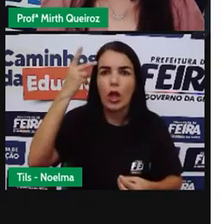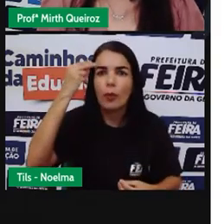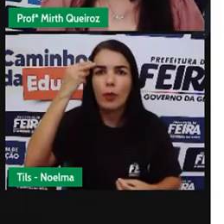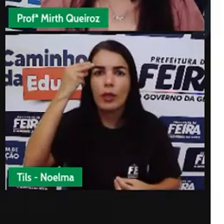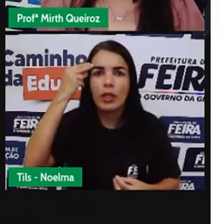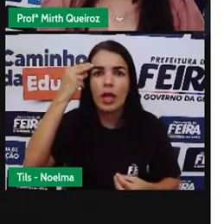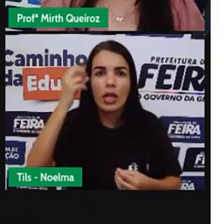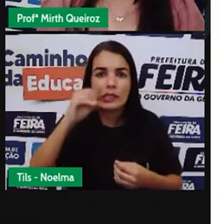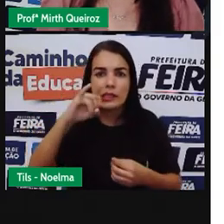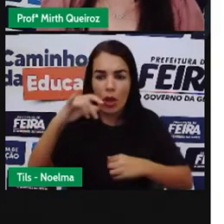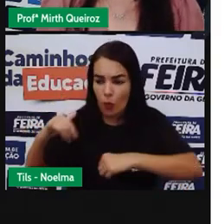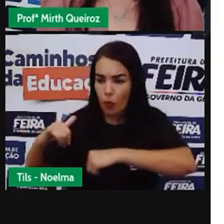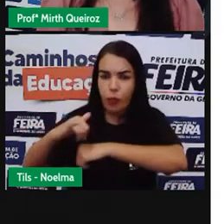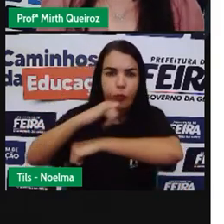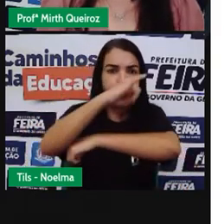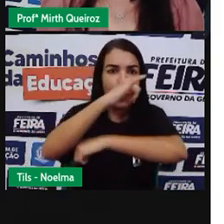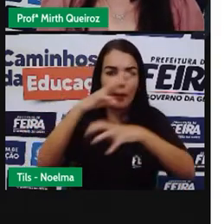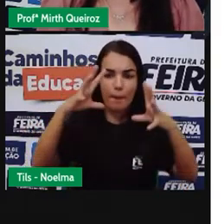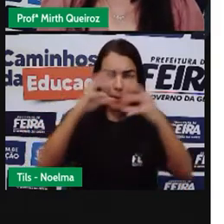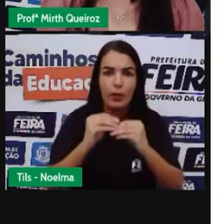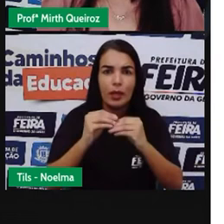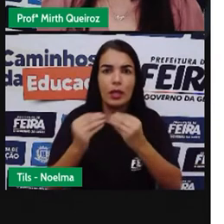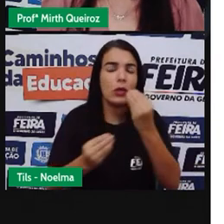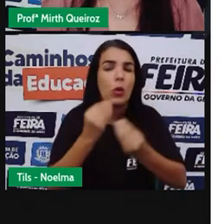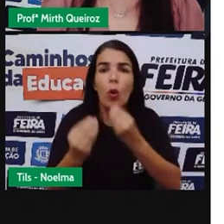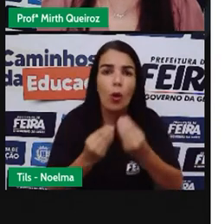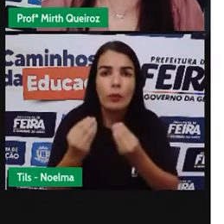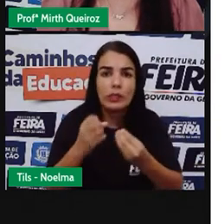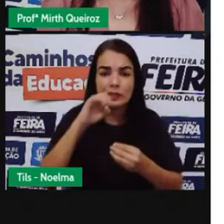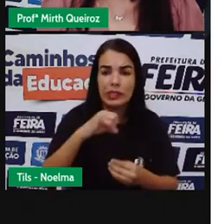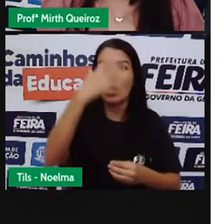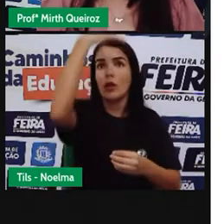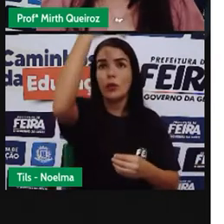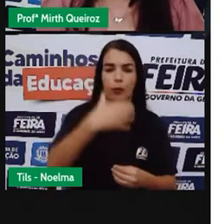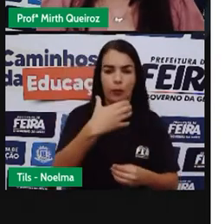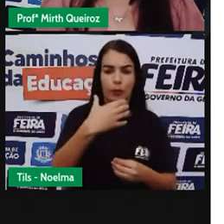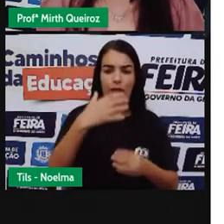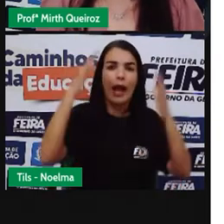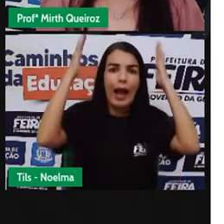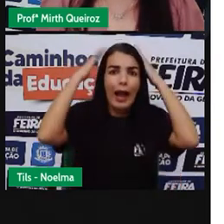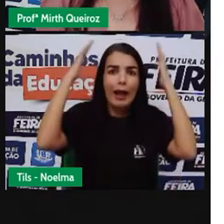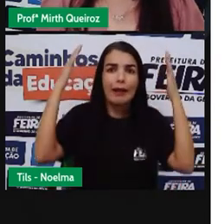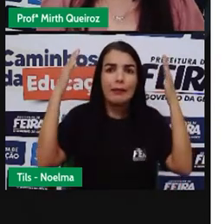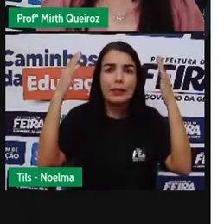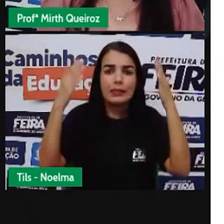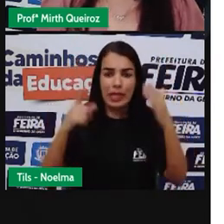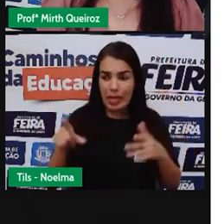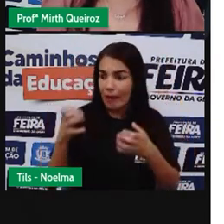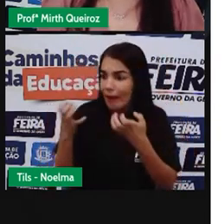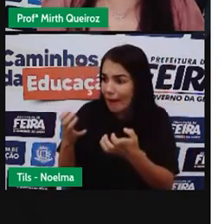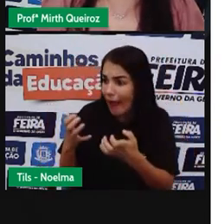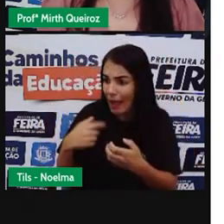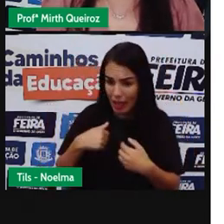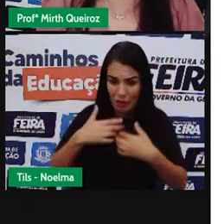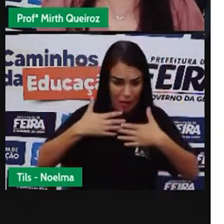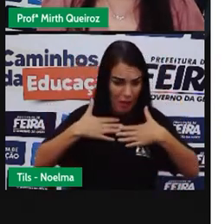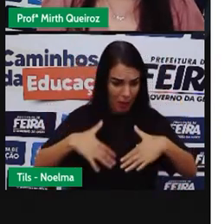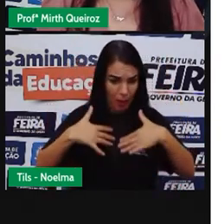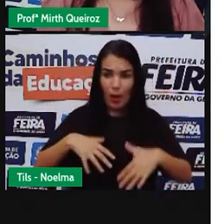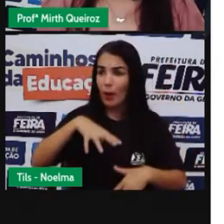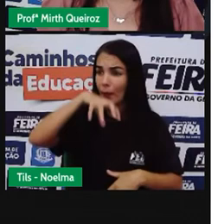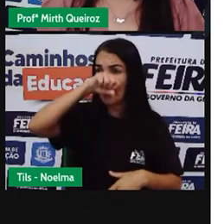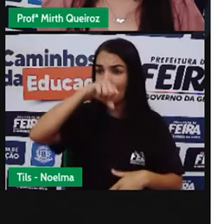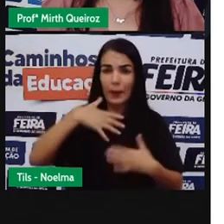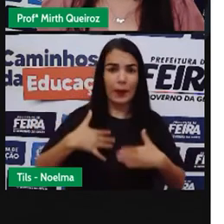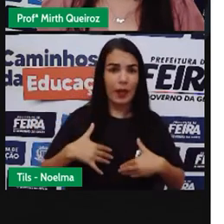despressurizada, máscara de oxigênio caindo sobre nossas cabeças. E ele quer que a gente respire